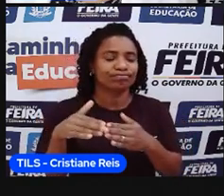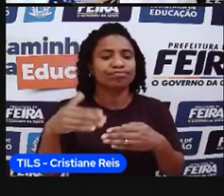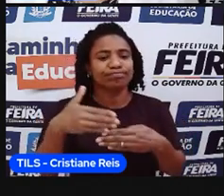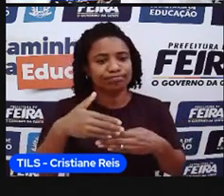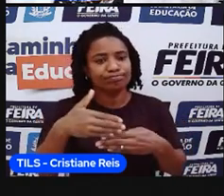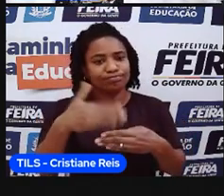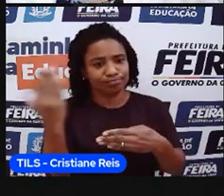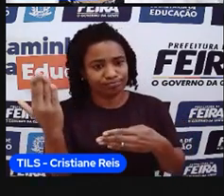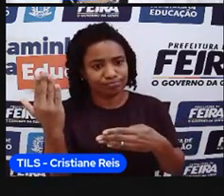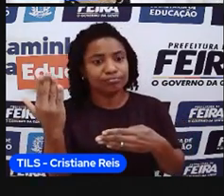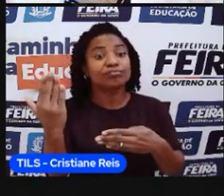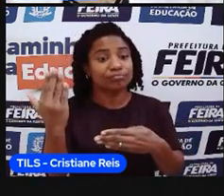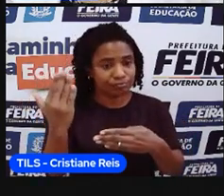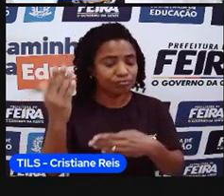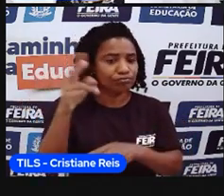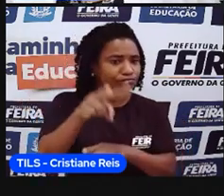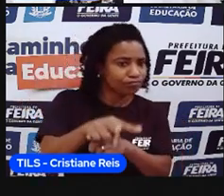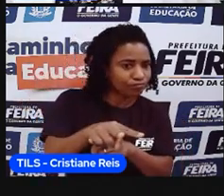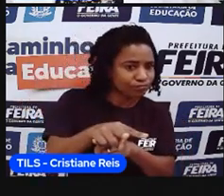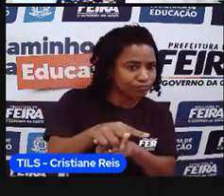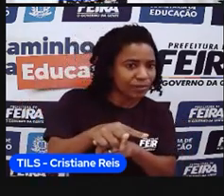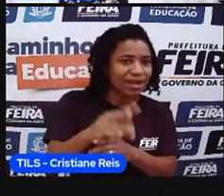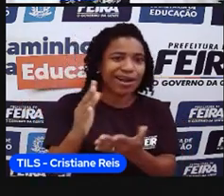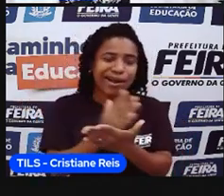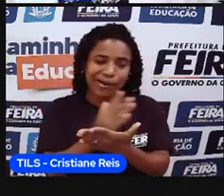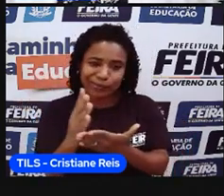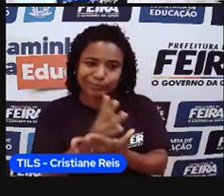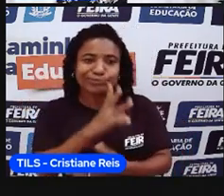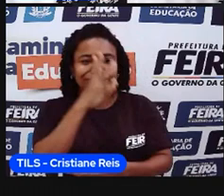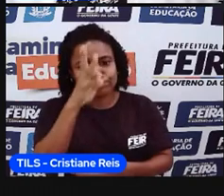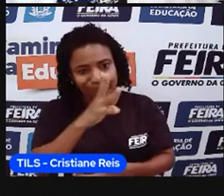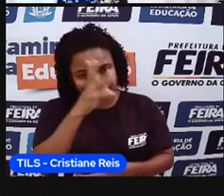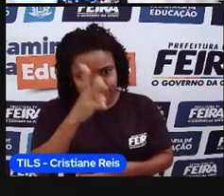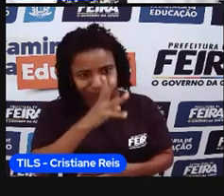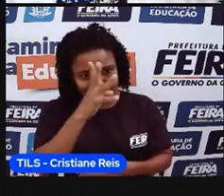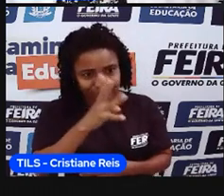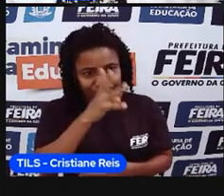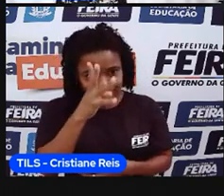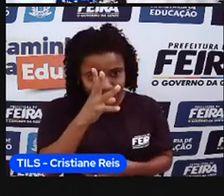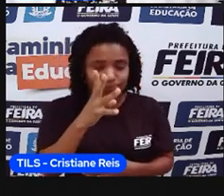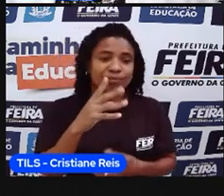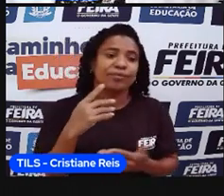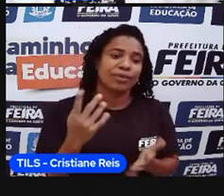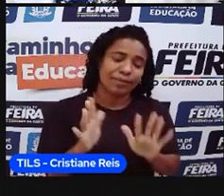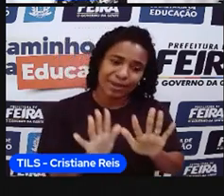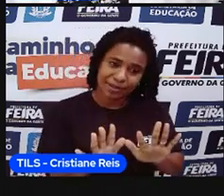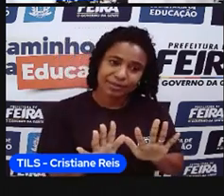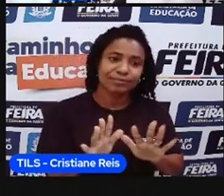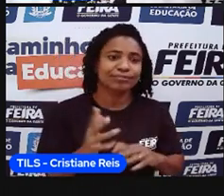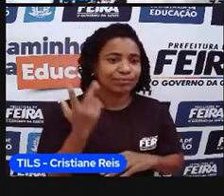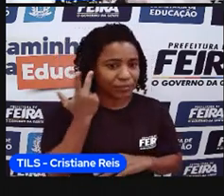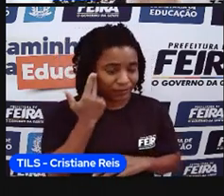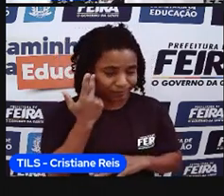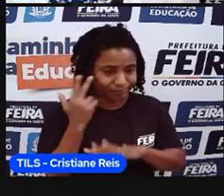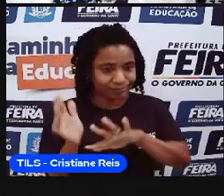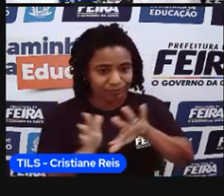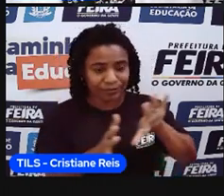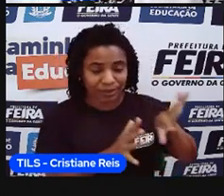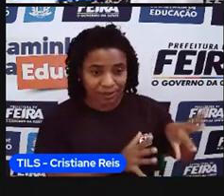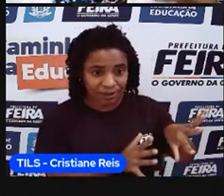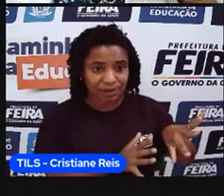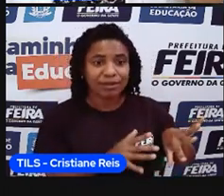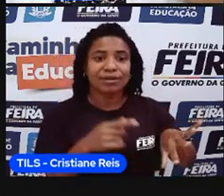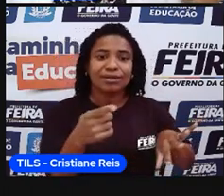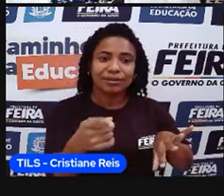clandestina mesmo, né, mas deixa isso para lá nesse momento. E os países que não fazem fronteira, que são esses dois. Muito tranquilinho, esse